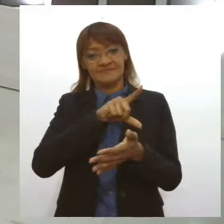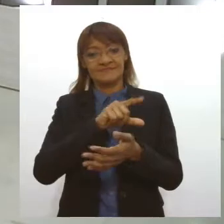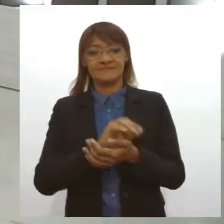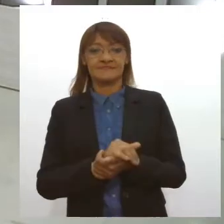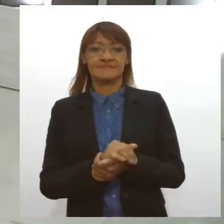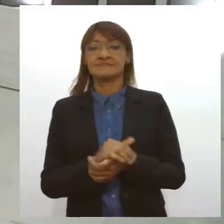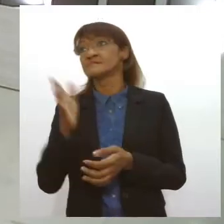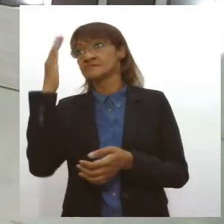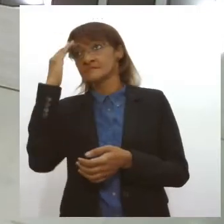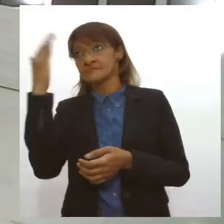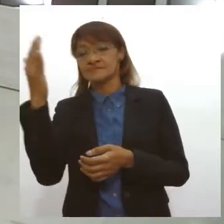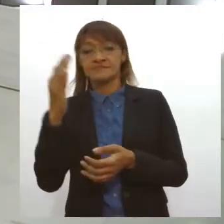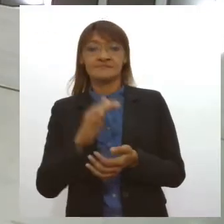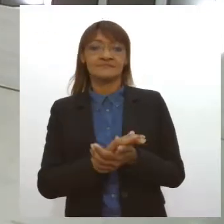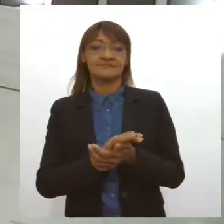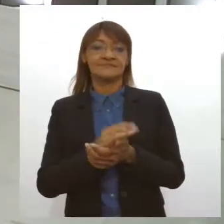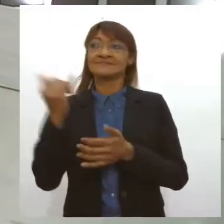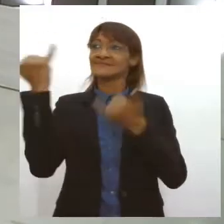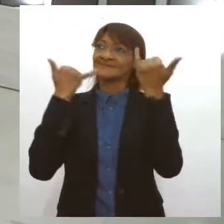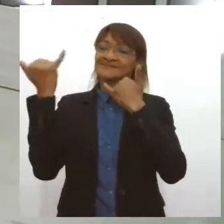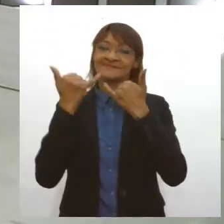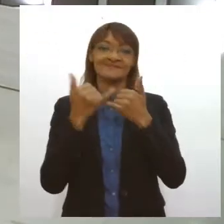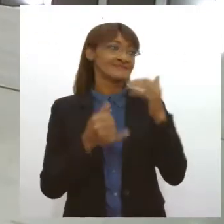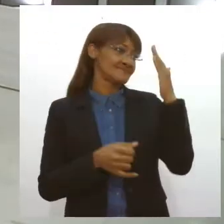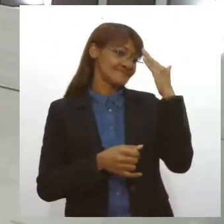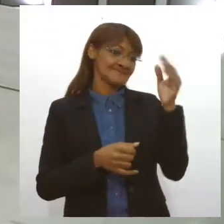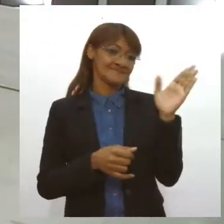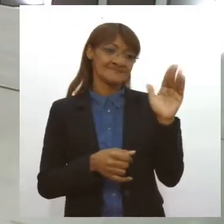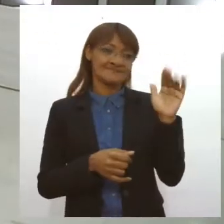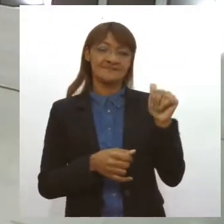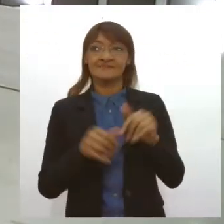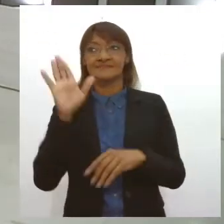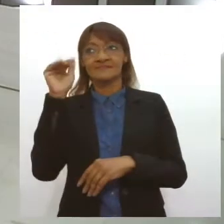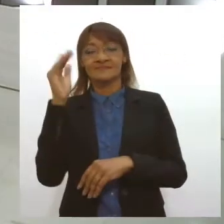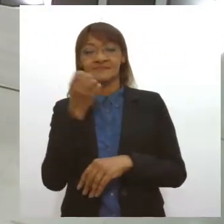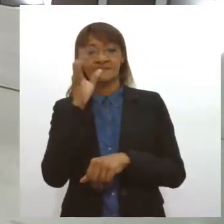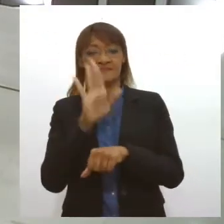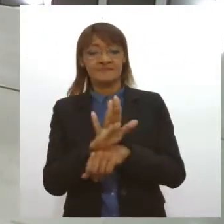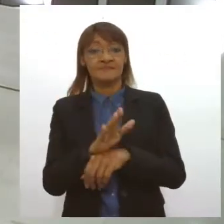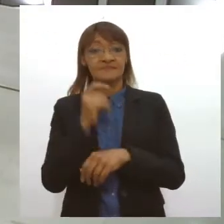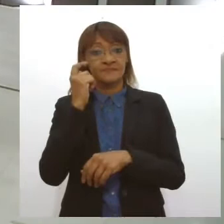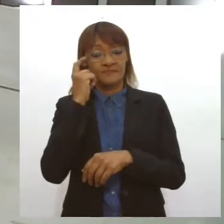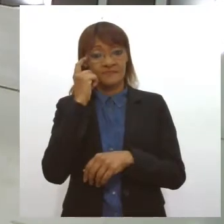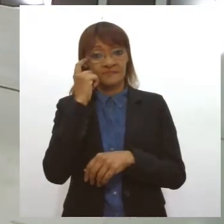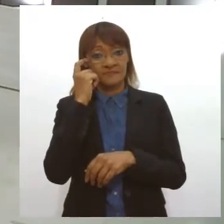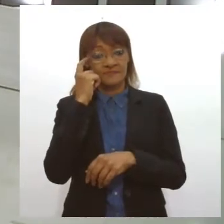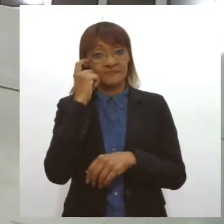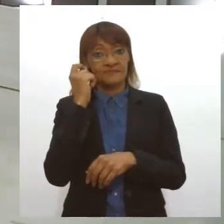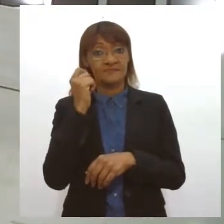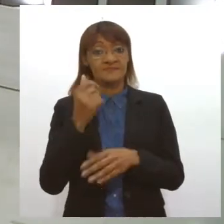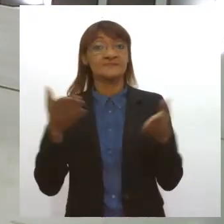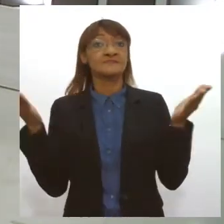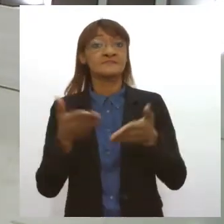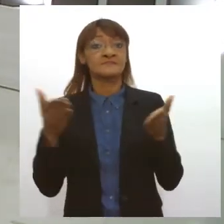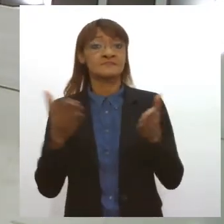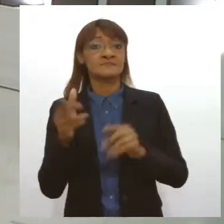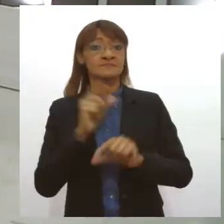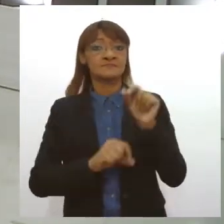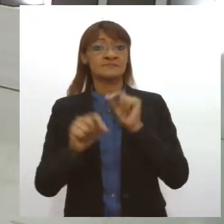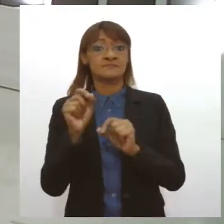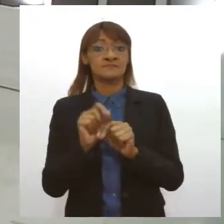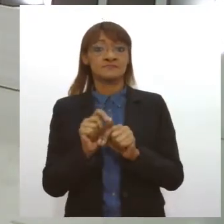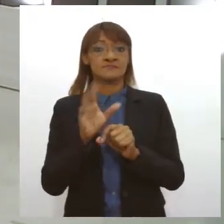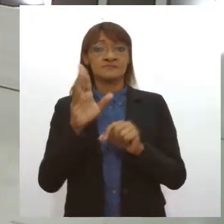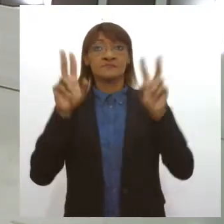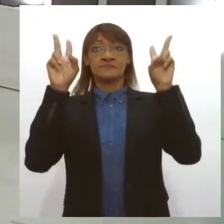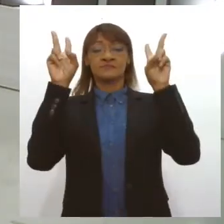Obrigada, Vandressa, pelas informações. Obrigada. Tchau, tchau, boa tarde. Bem, agora, gente, a vida e obra de Horácio Oria é o